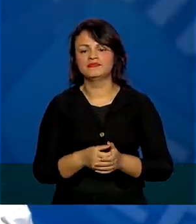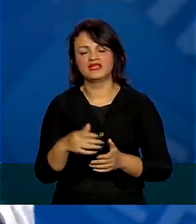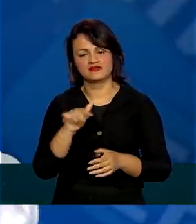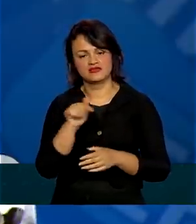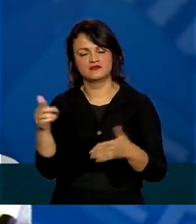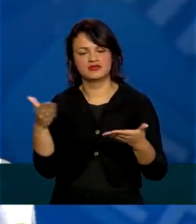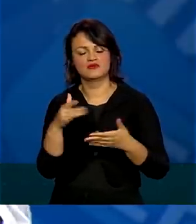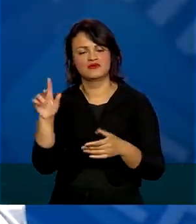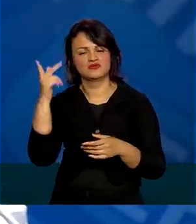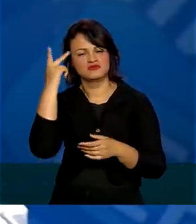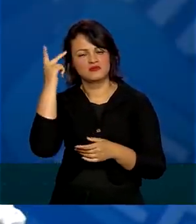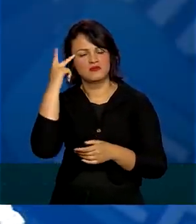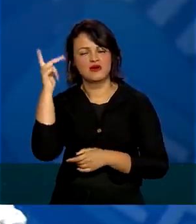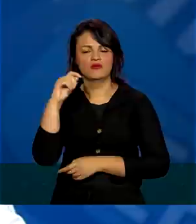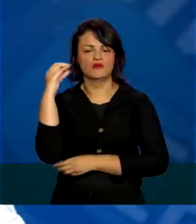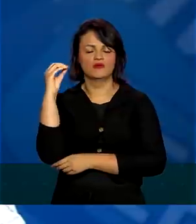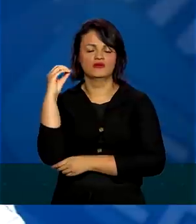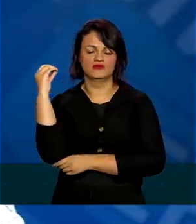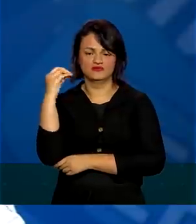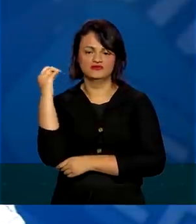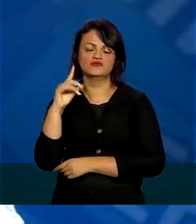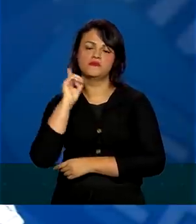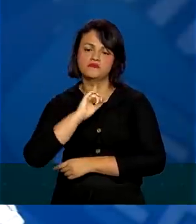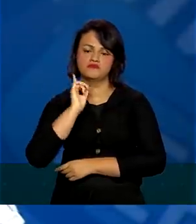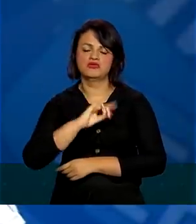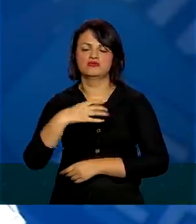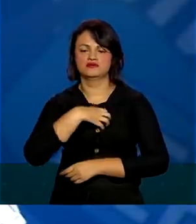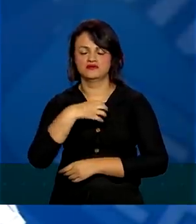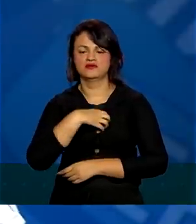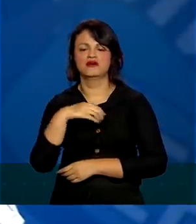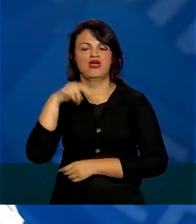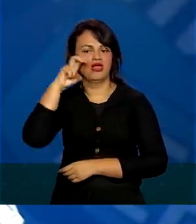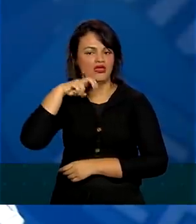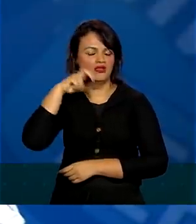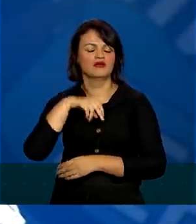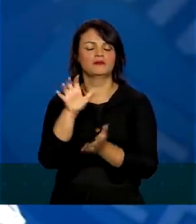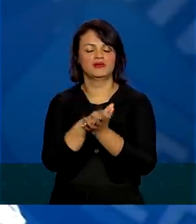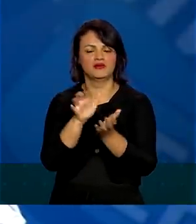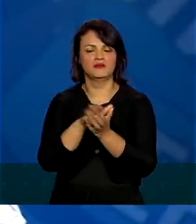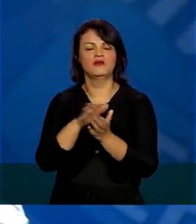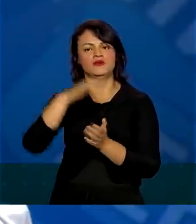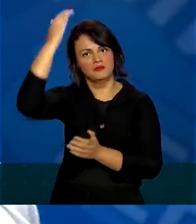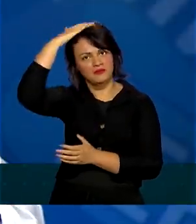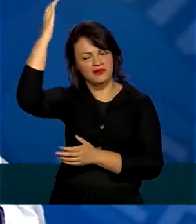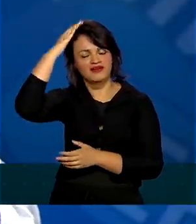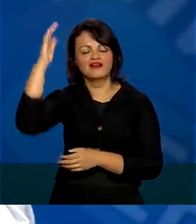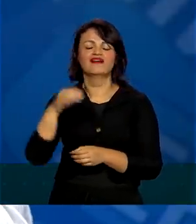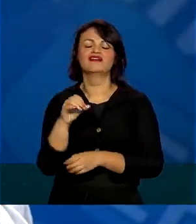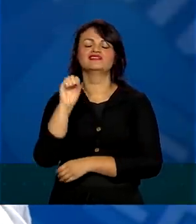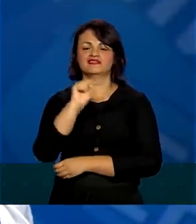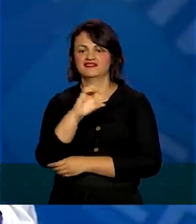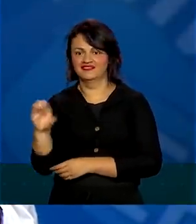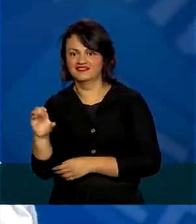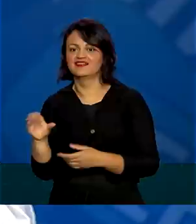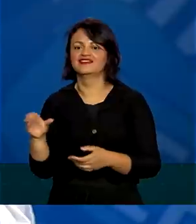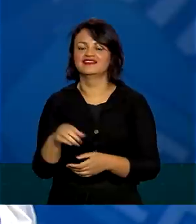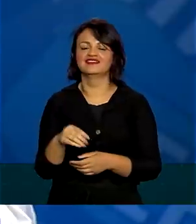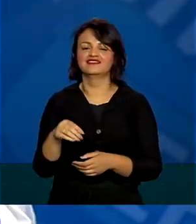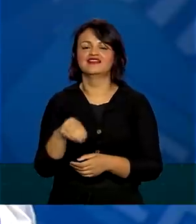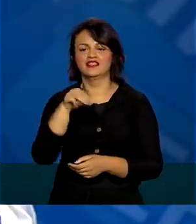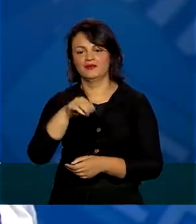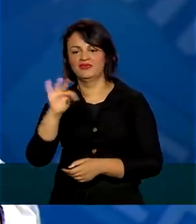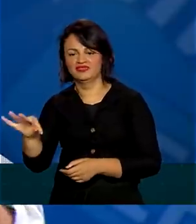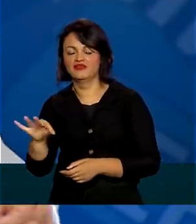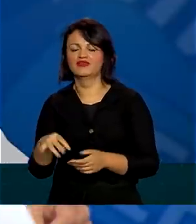semana foi São Paulo, Rio Grande do Sul, Rio de Janeiro, Minas Gerais, Bahia, Rio Grande do Norte, Pernambuco, Paraná, Pará, Santa Catarina e Mato